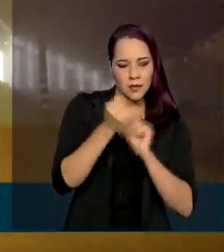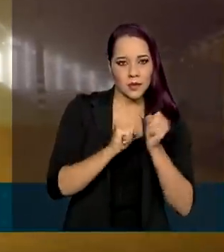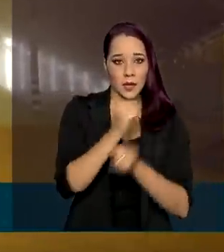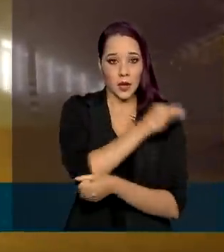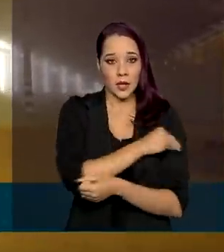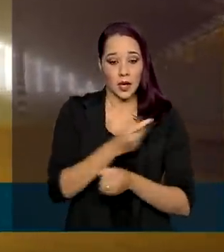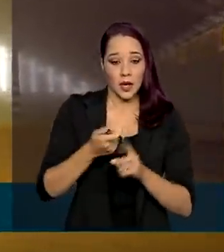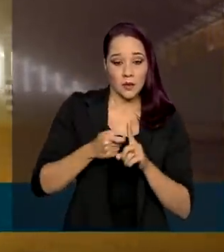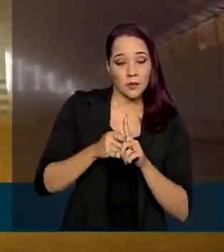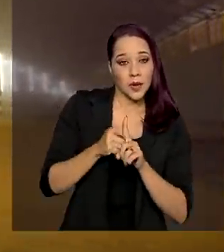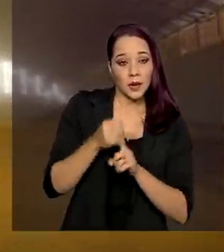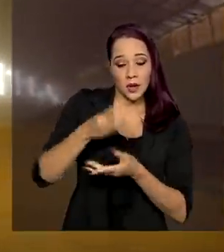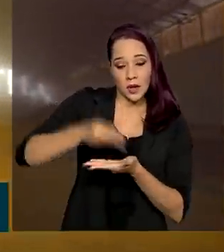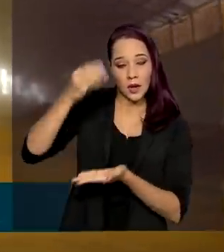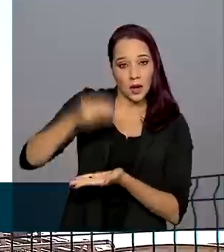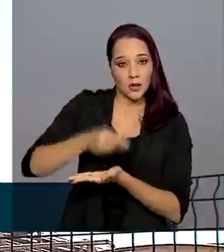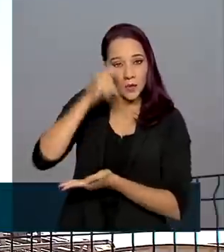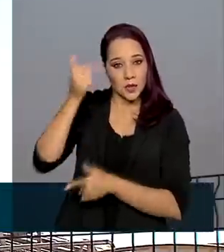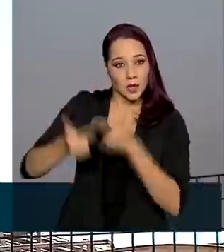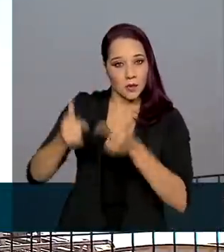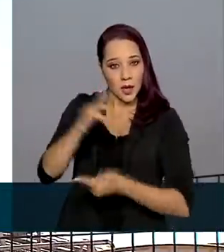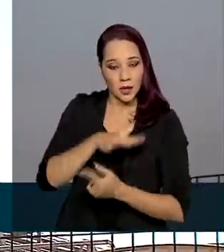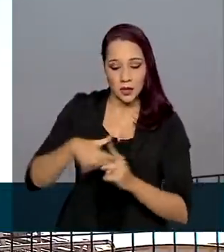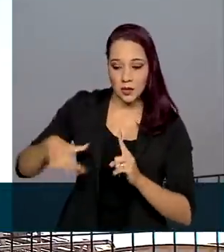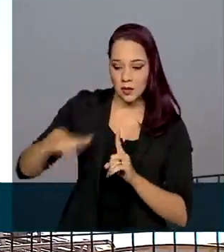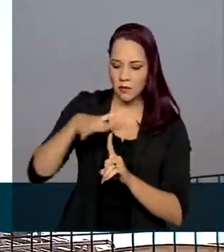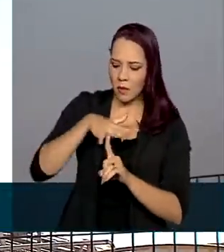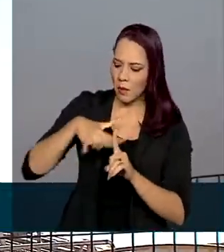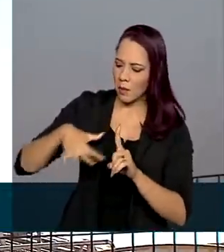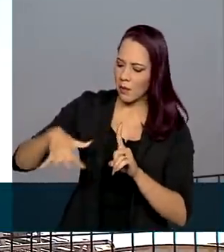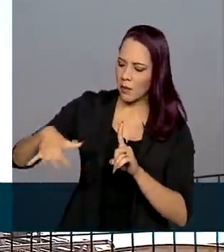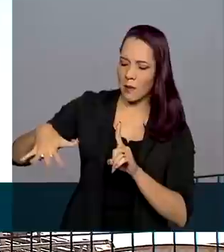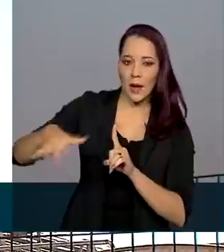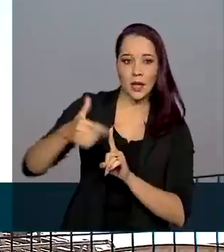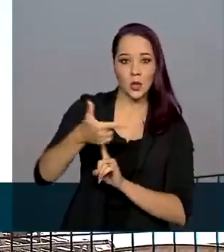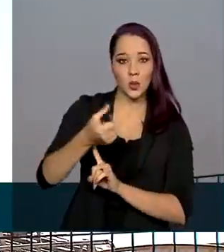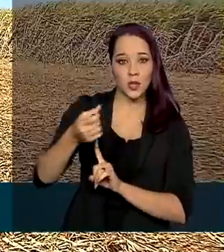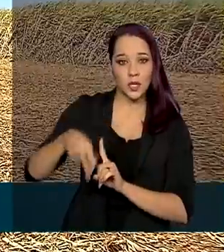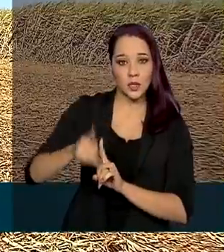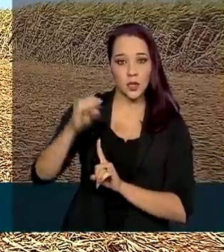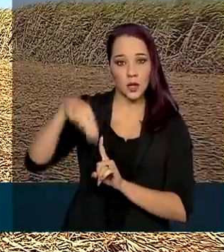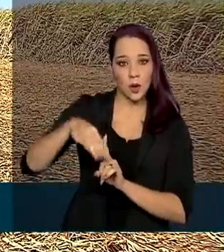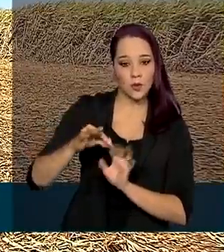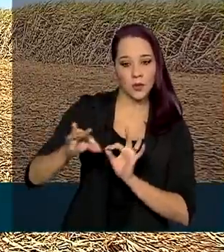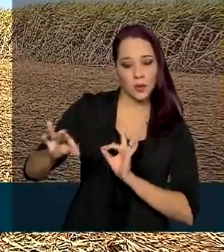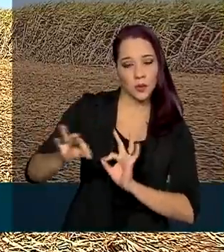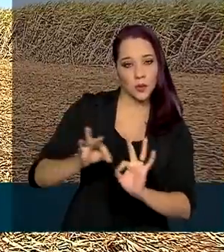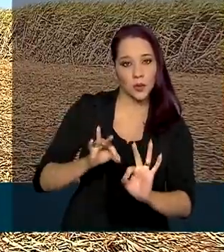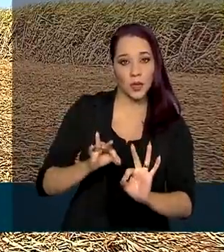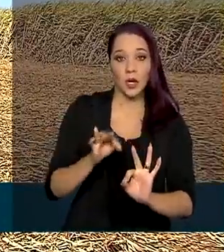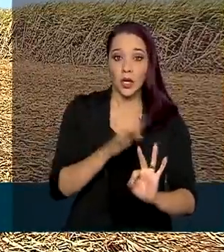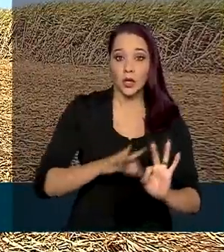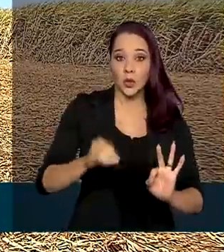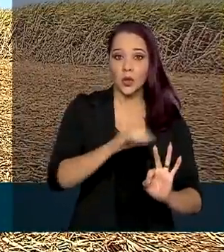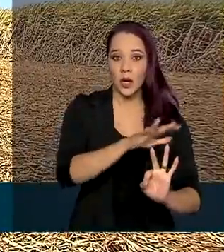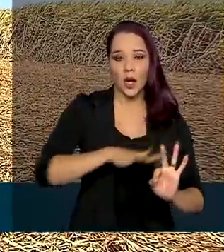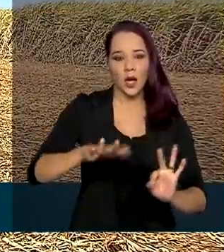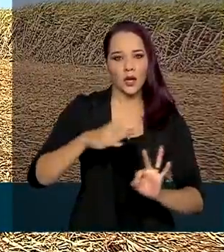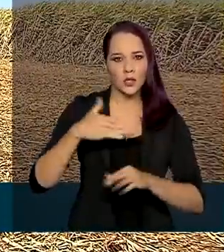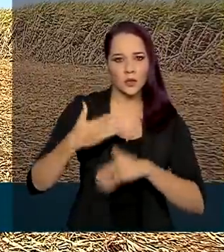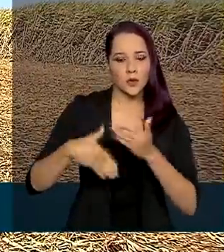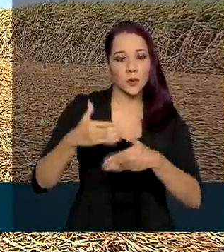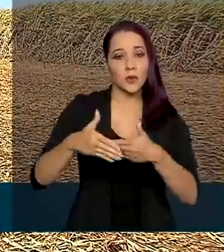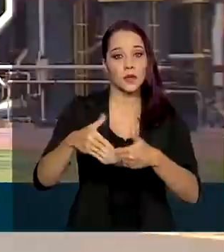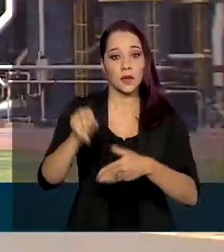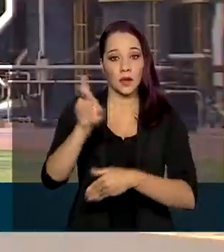os grãos de produtores locais, num raio de até 200 quilômetros de distância, movimentando toda a cadeia produtiva